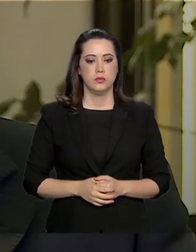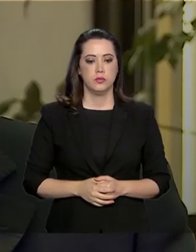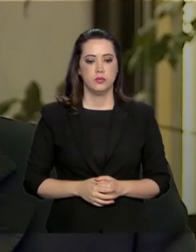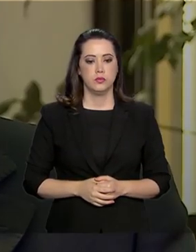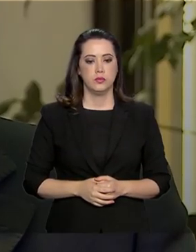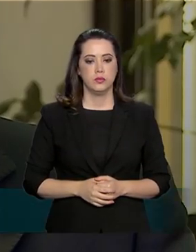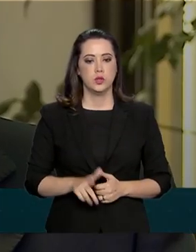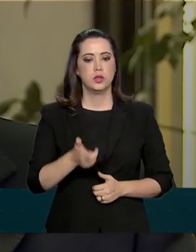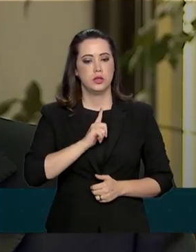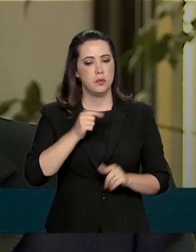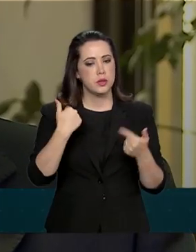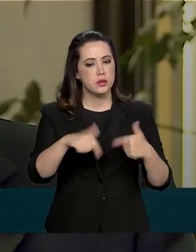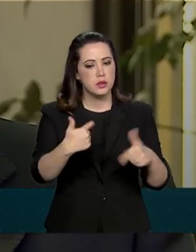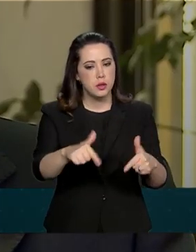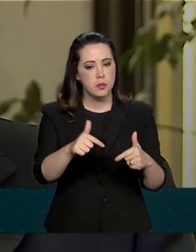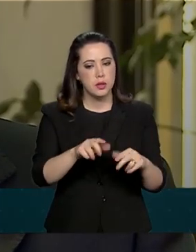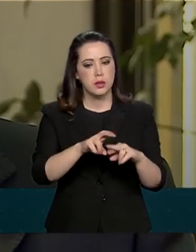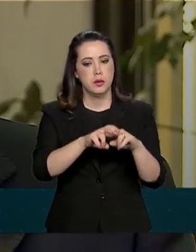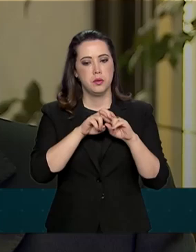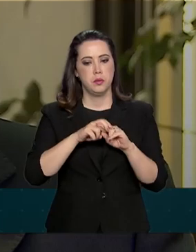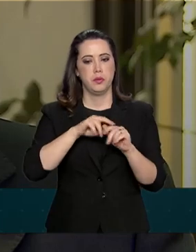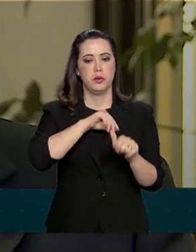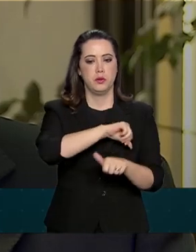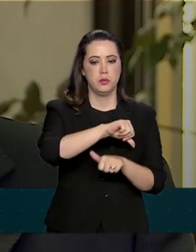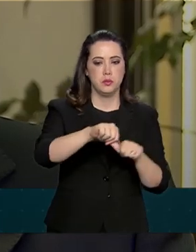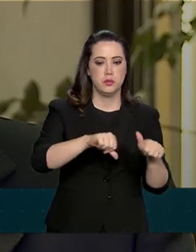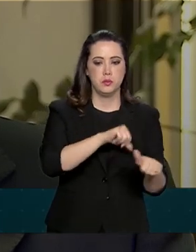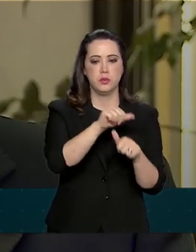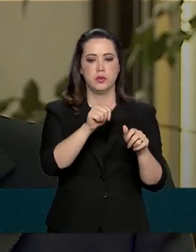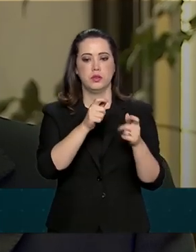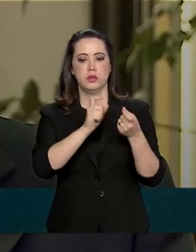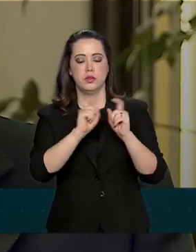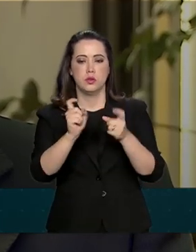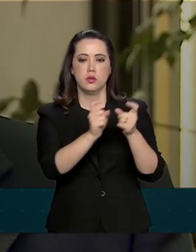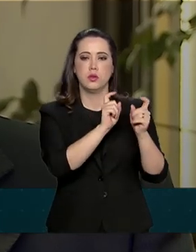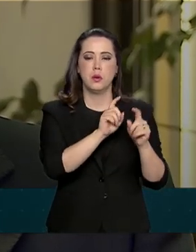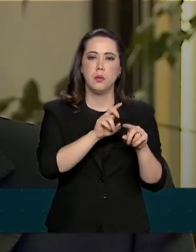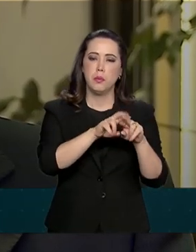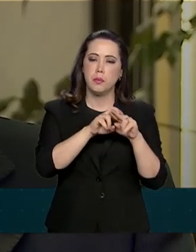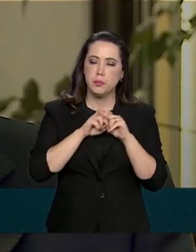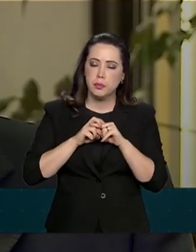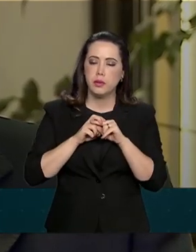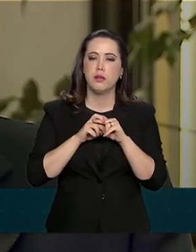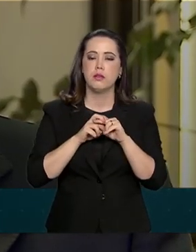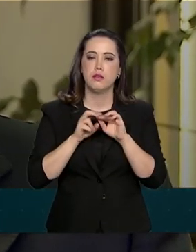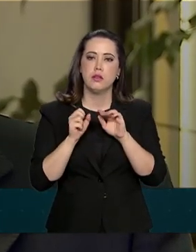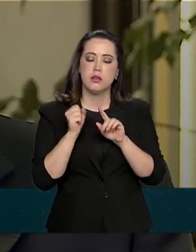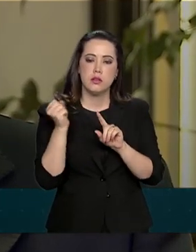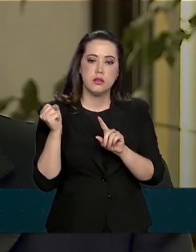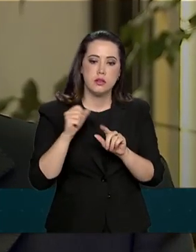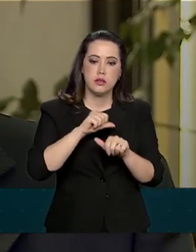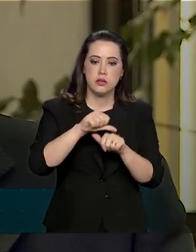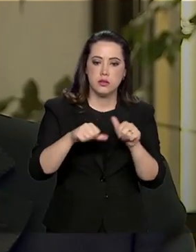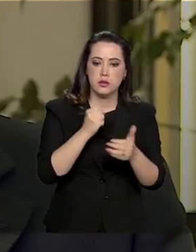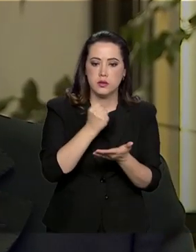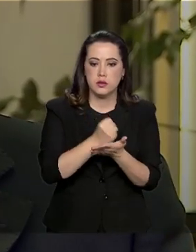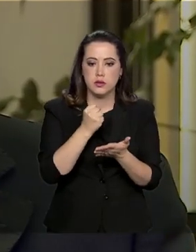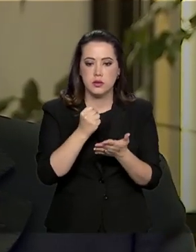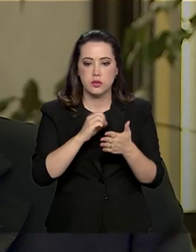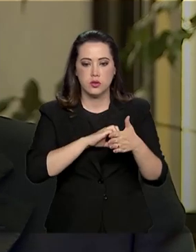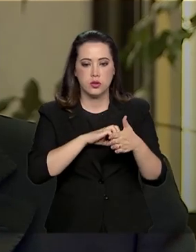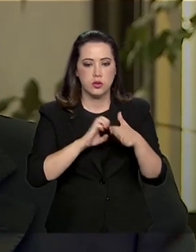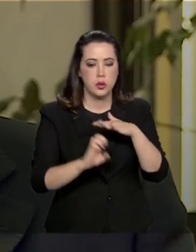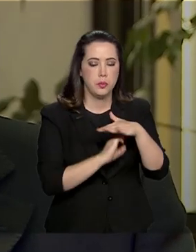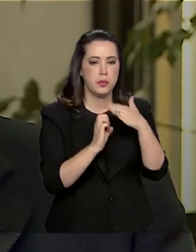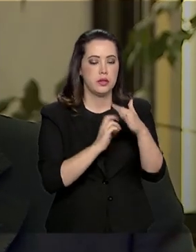Nós temos que trabalhar em cima da reforma administrativa, em cima das privatizações das empresas estatais, de modo que